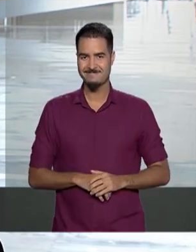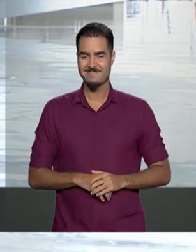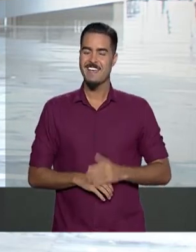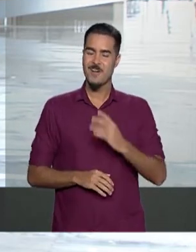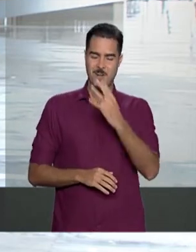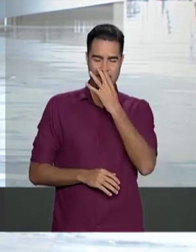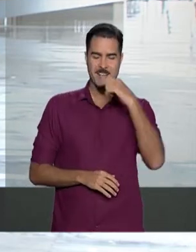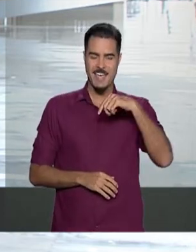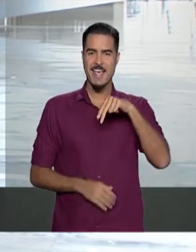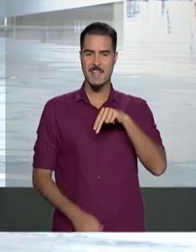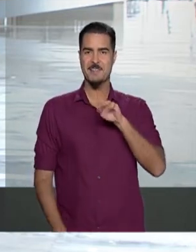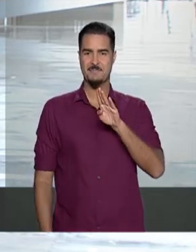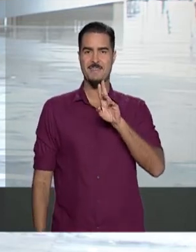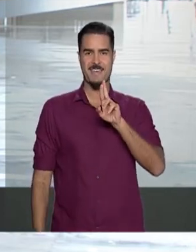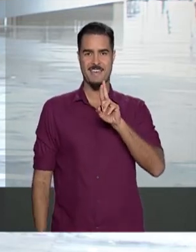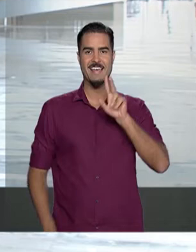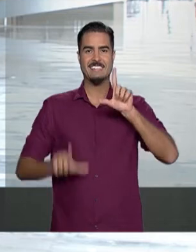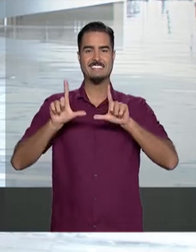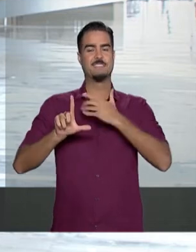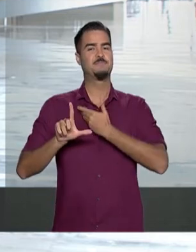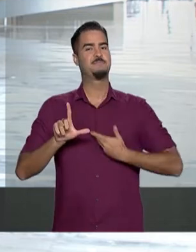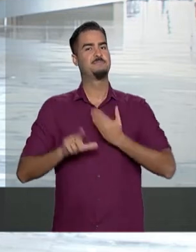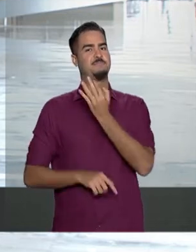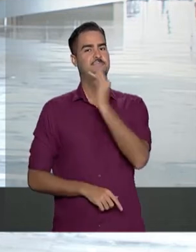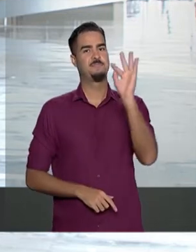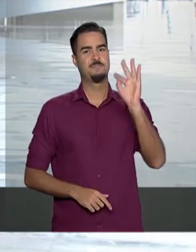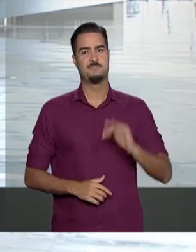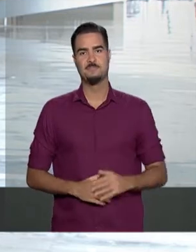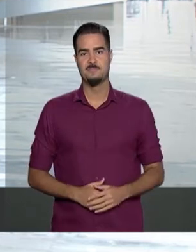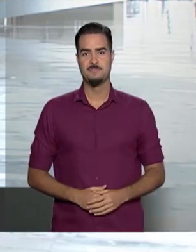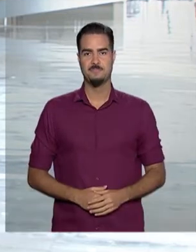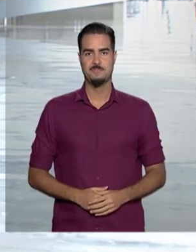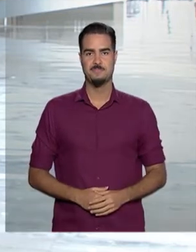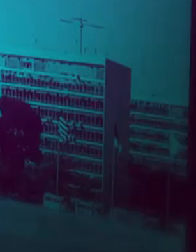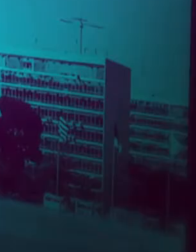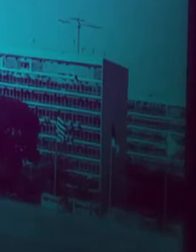Fique com a gente na NBR, a TV do Governo Federal.